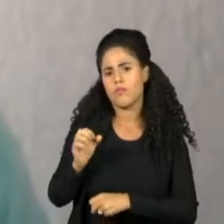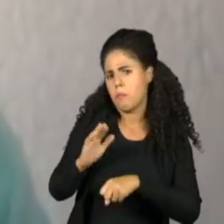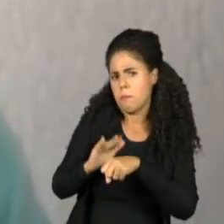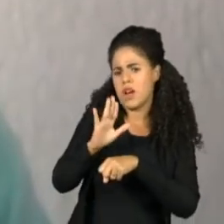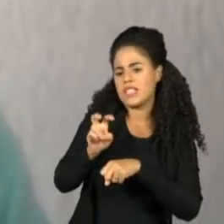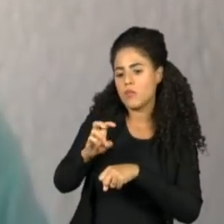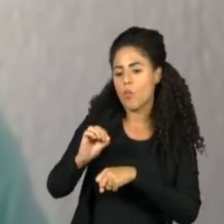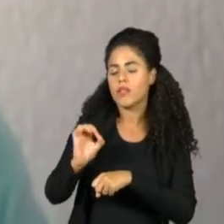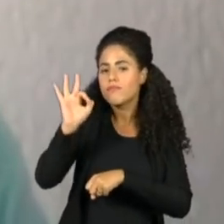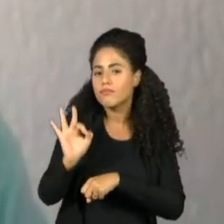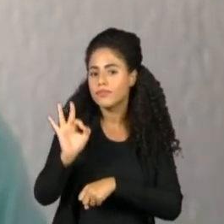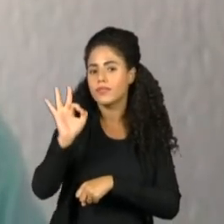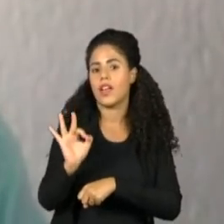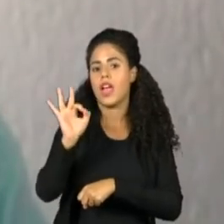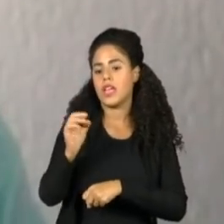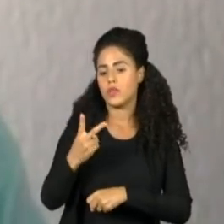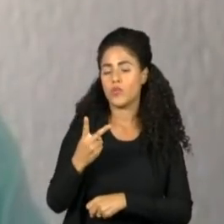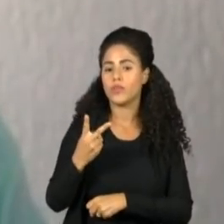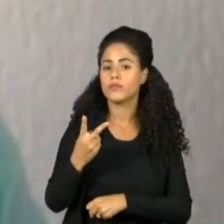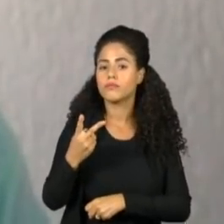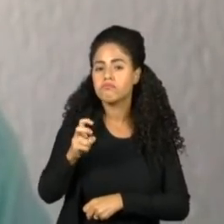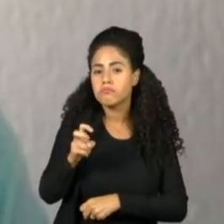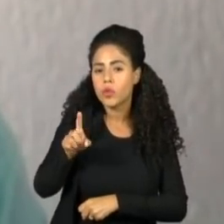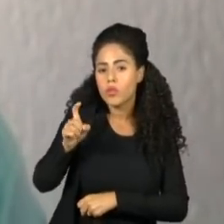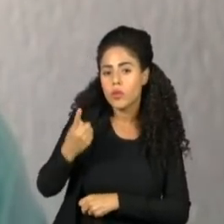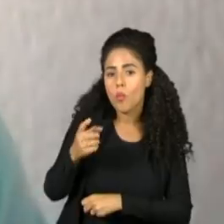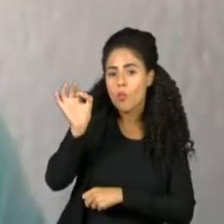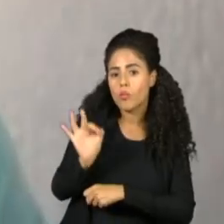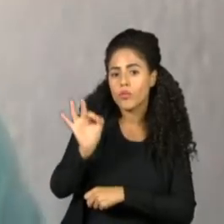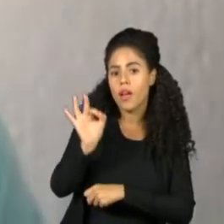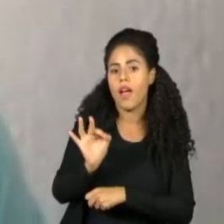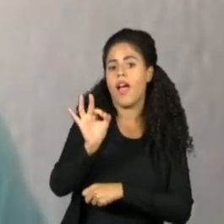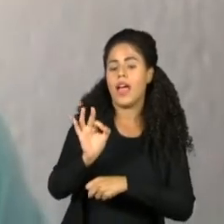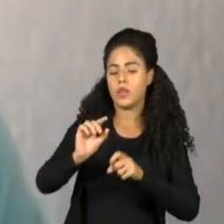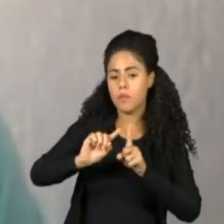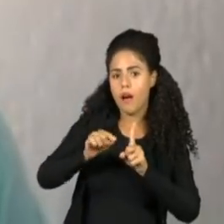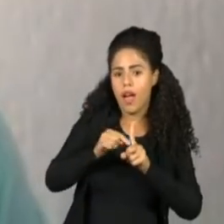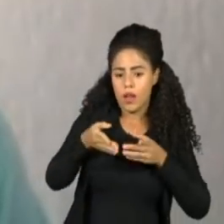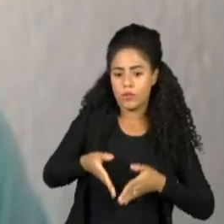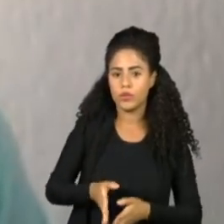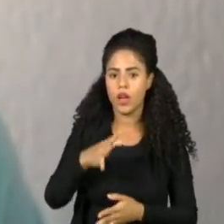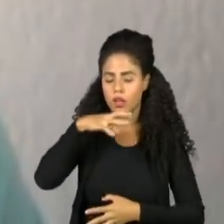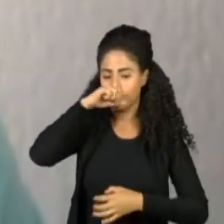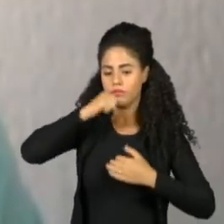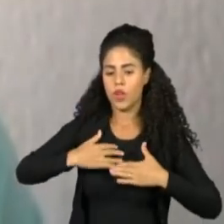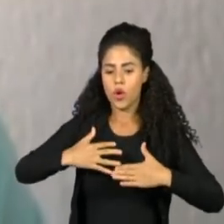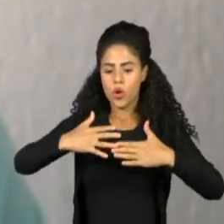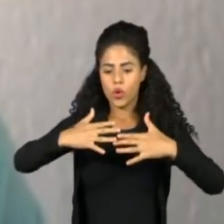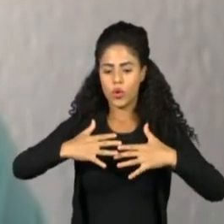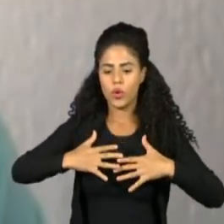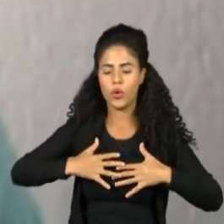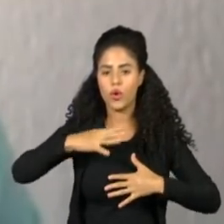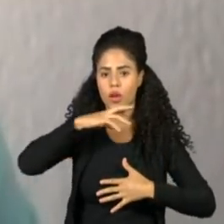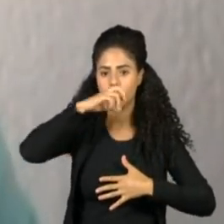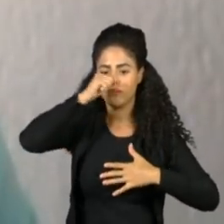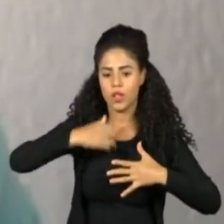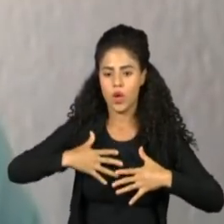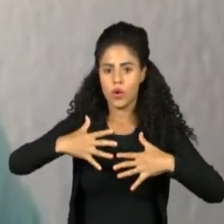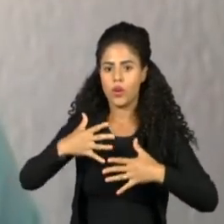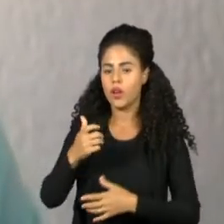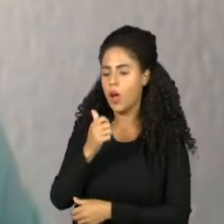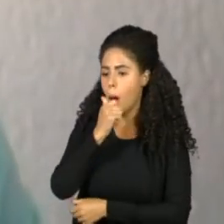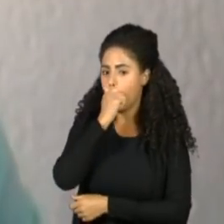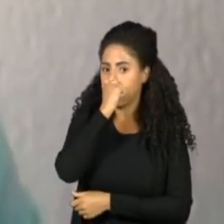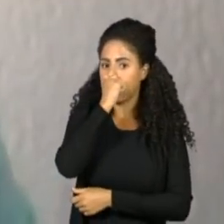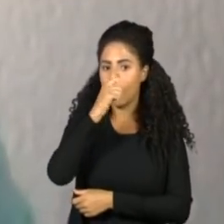de 50%, na verdade, 51% desses bebês precisaram de algum tipo de ajuda para respirar. Então ou foram entubados ou precisaram